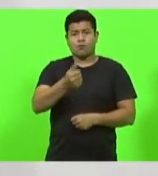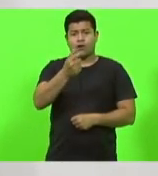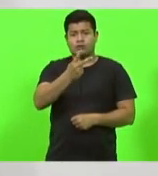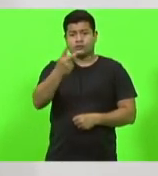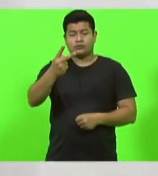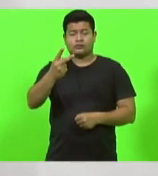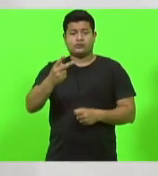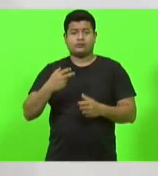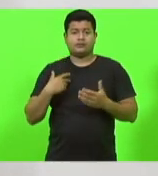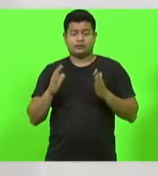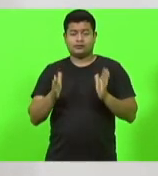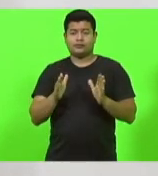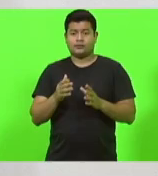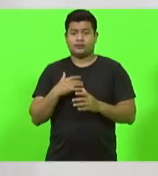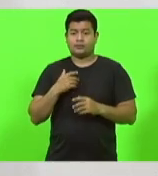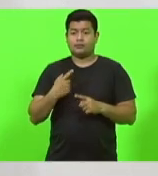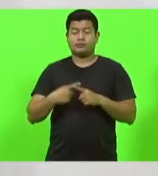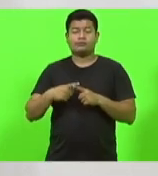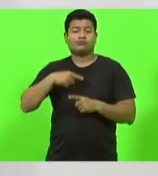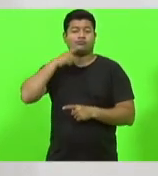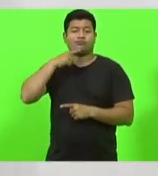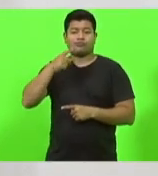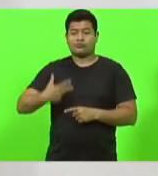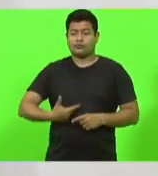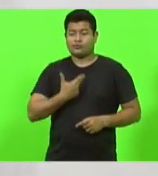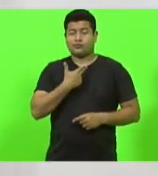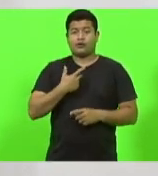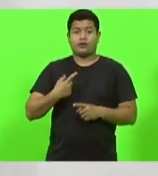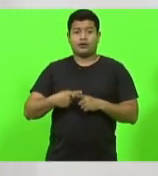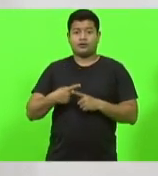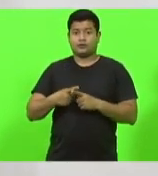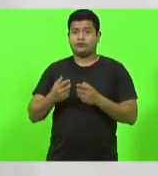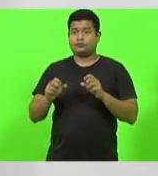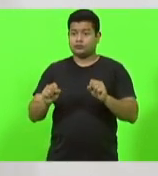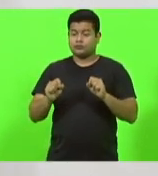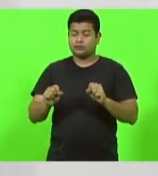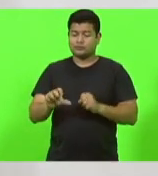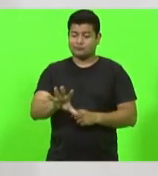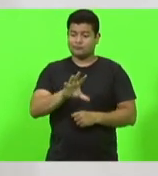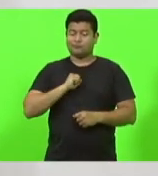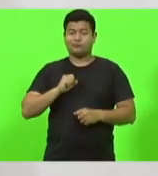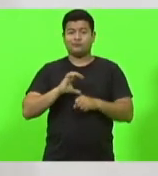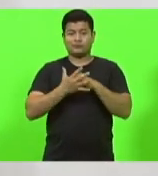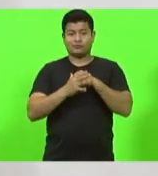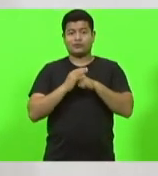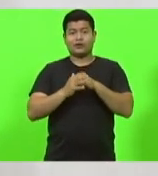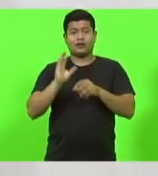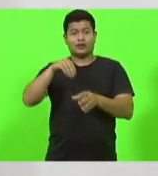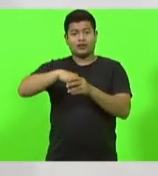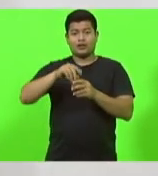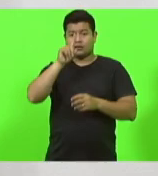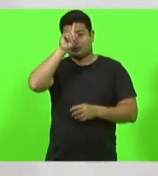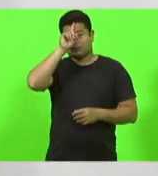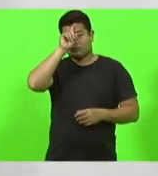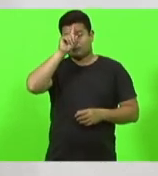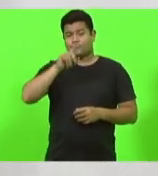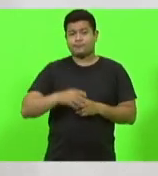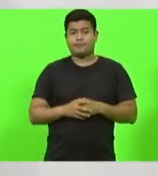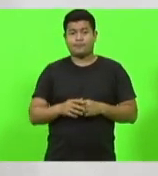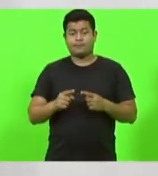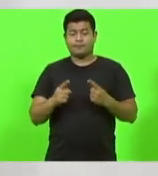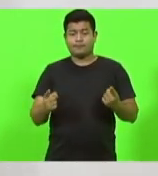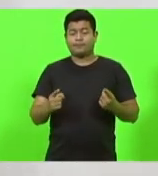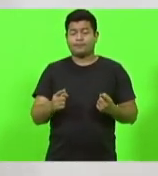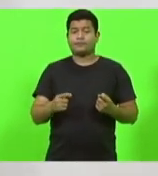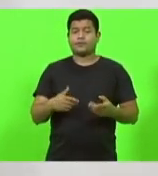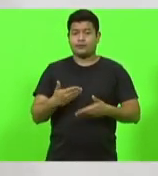com intensidade, devido ao grau e risco de contaminação do coronavírus dentro dos nossos hospitais, então, logo,